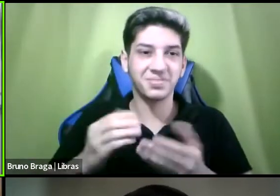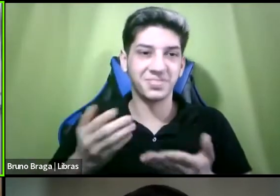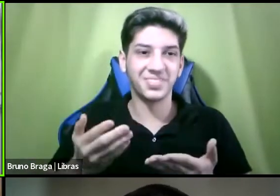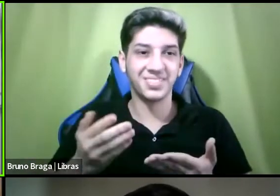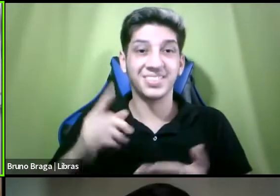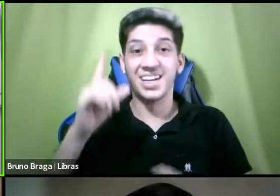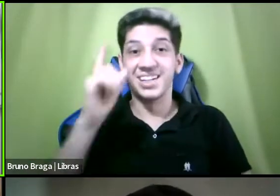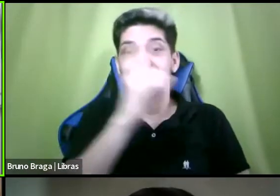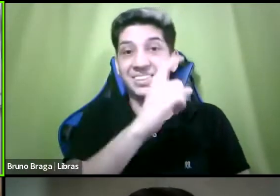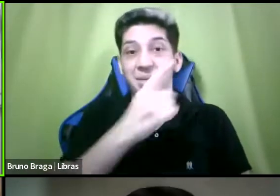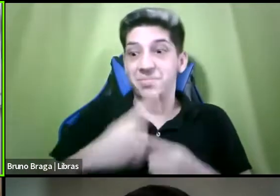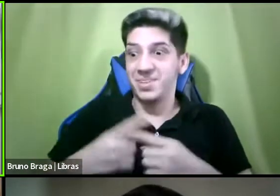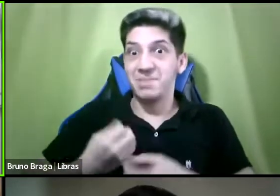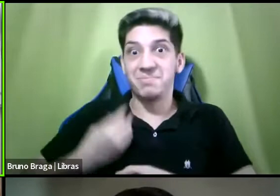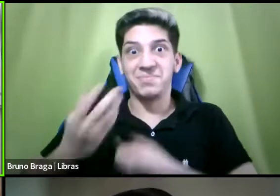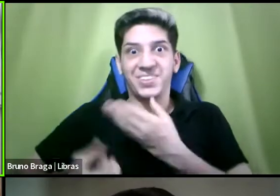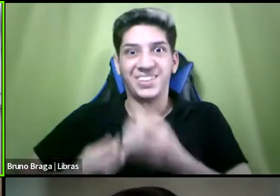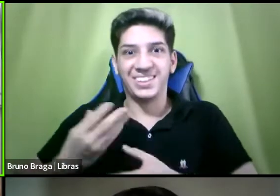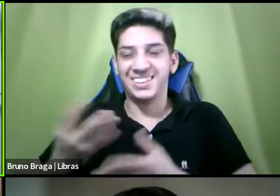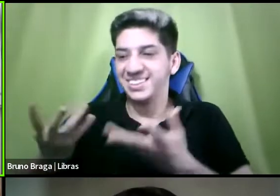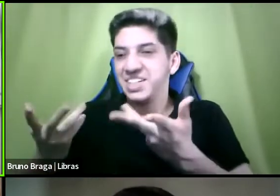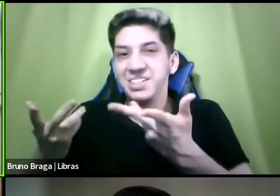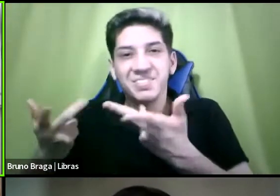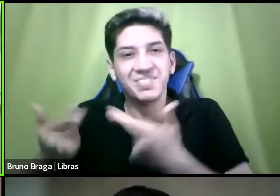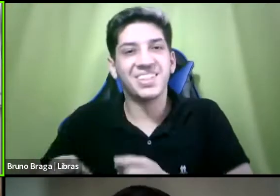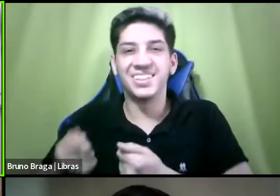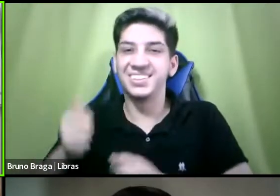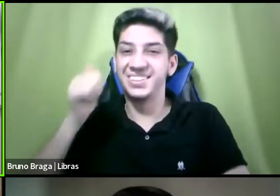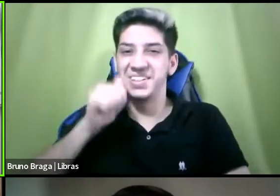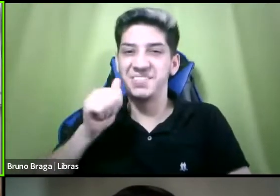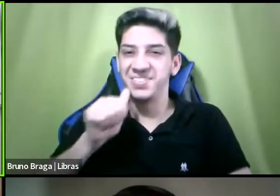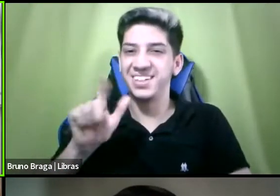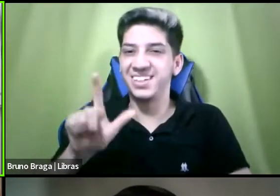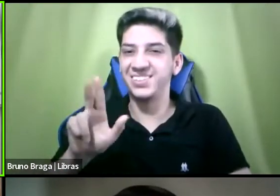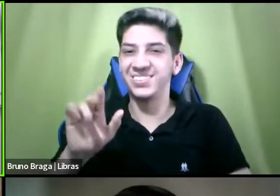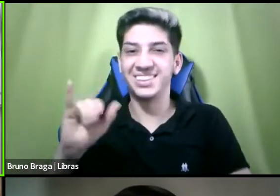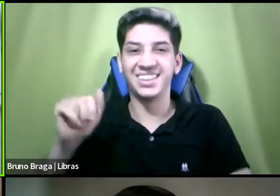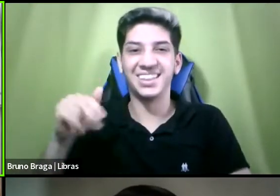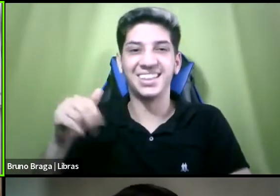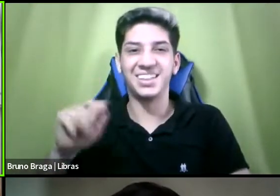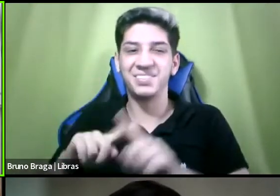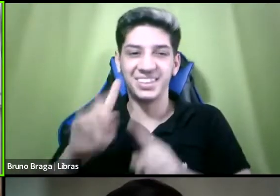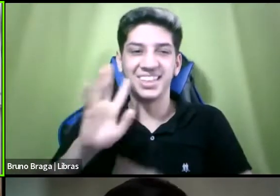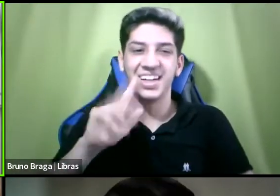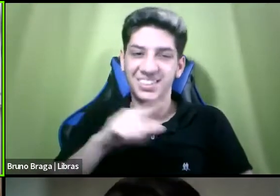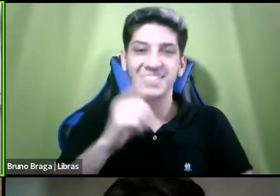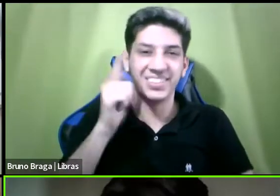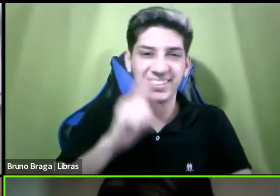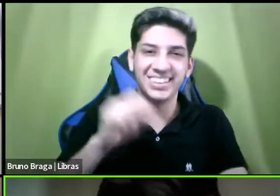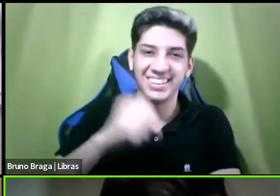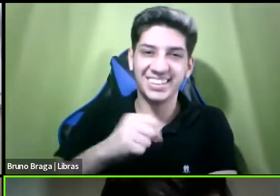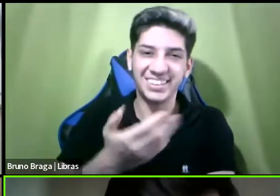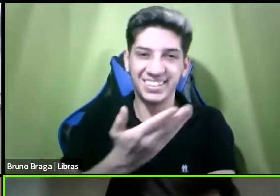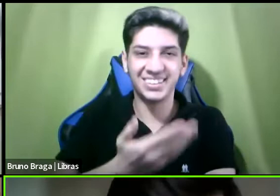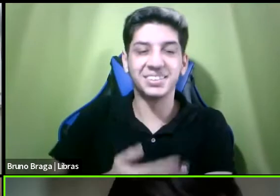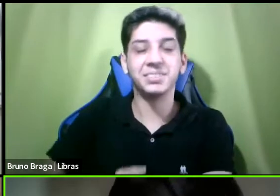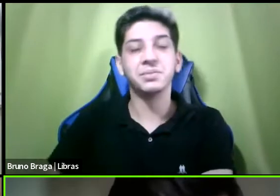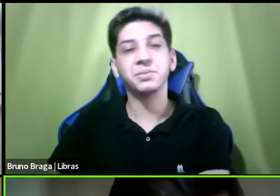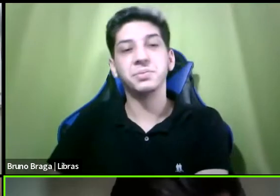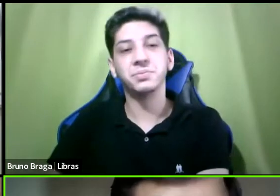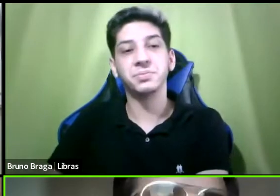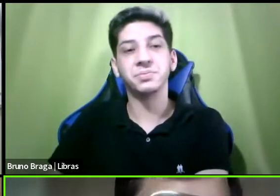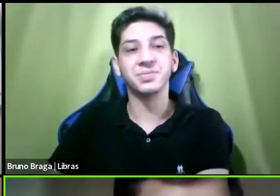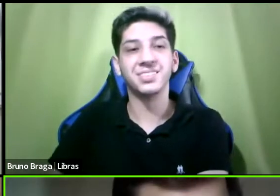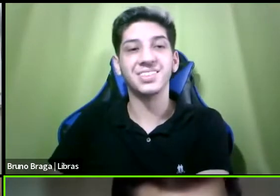depois da poesia maravilhosa da Luciana mas eu acho que você consegue vai lá Olívia não eu